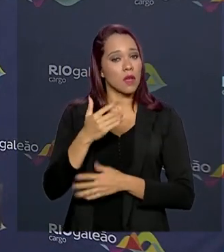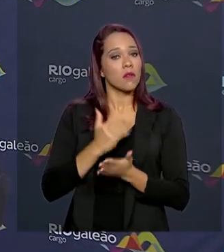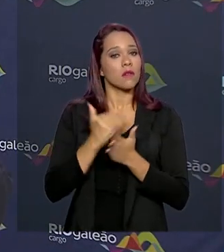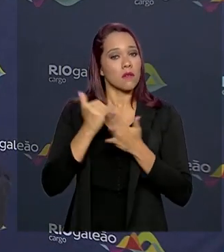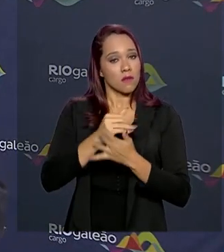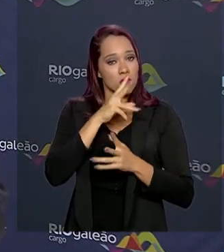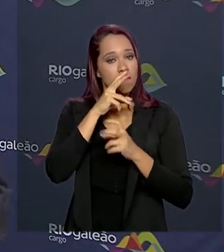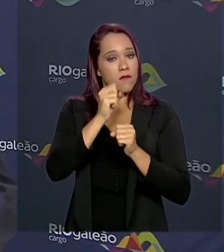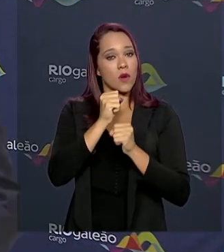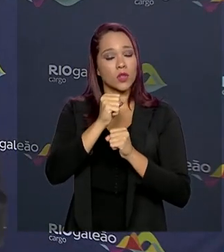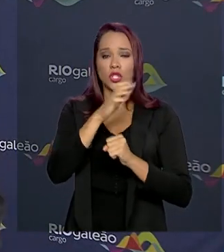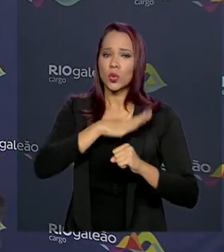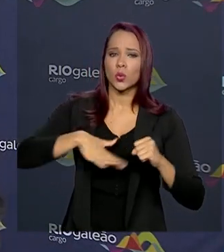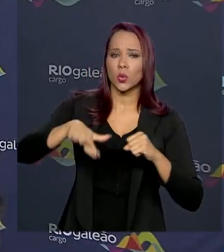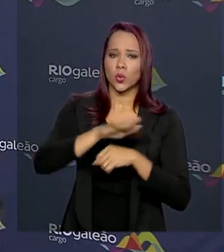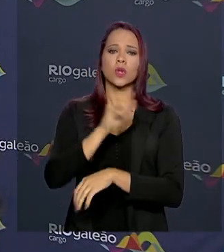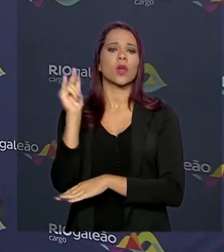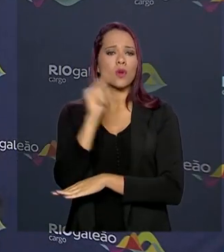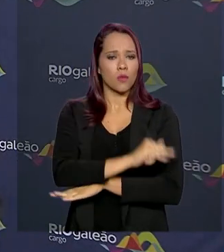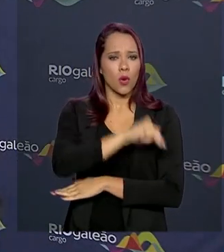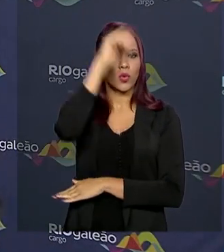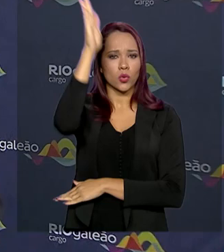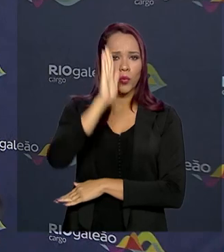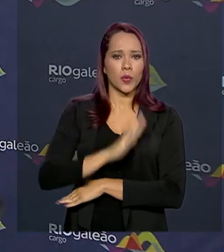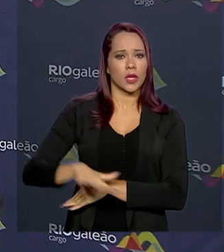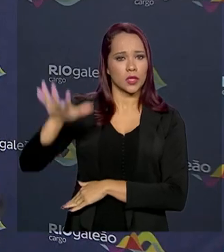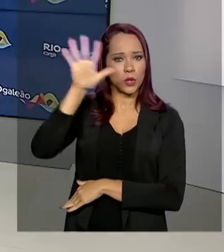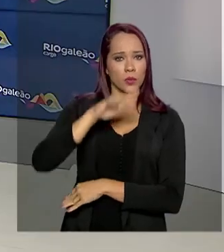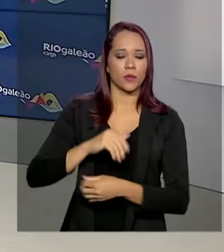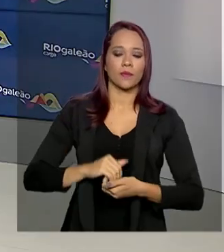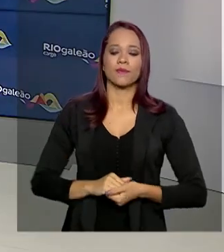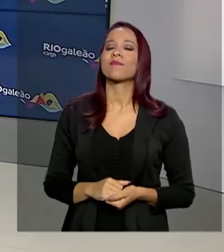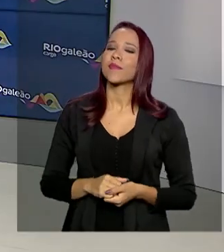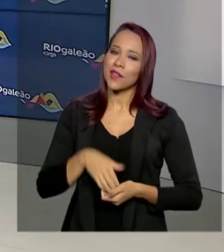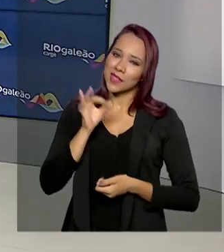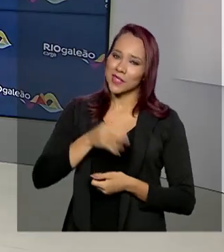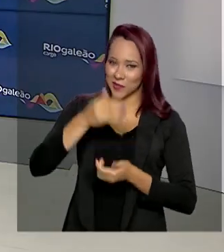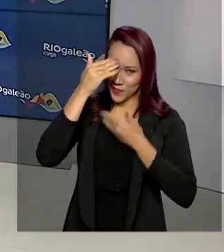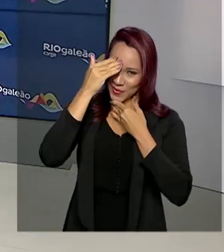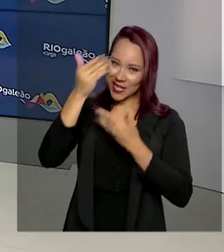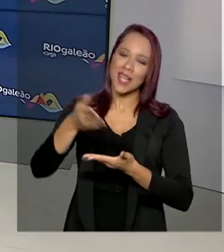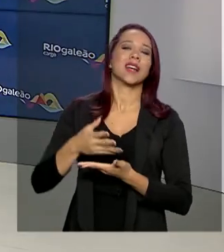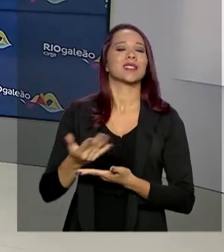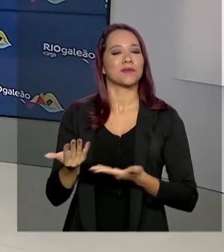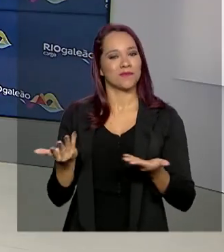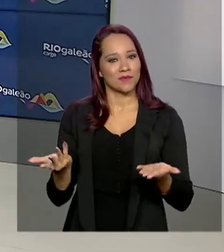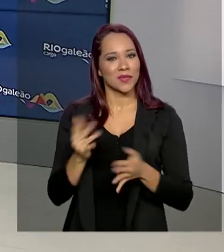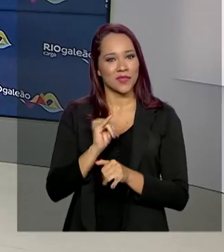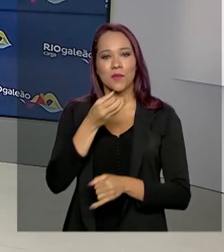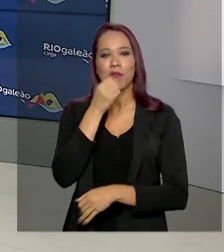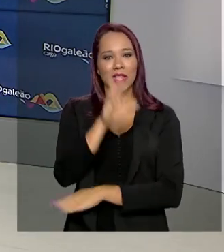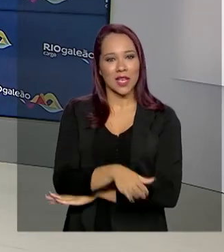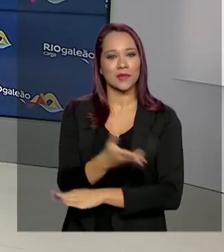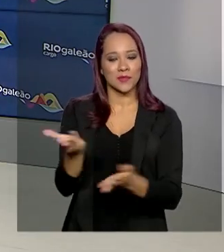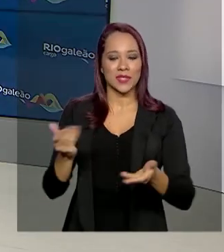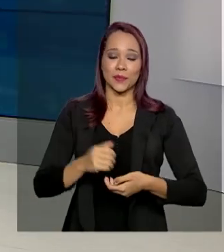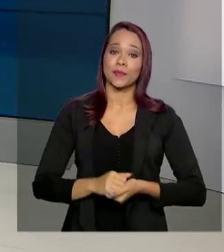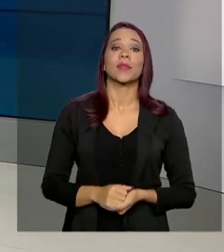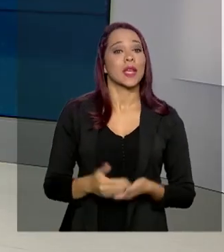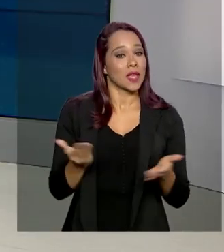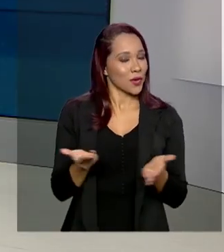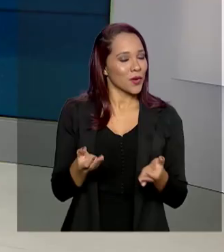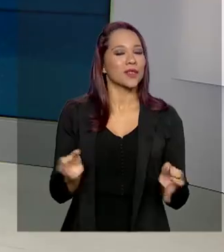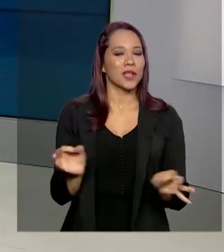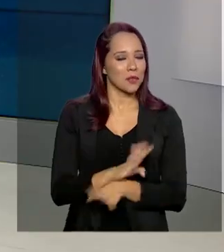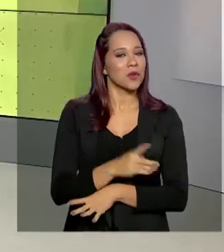segurança em todos os aeroportos do país. Roberto. Está ótimo, Maurício. Obrigado pelas informações. Boa tarde para você. E nós